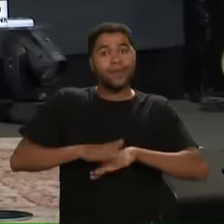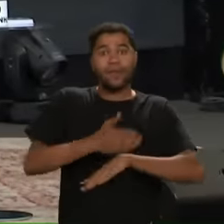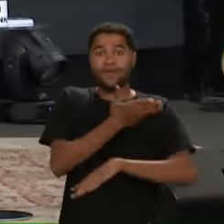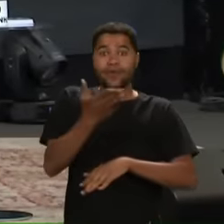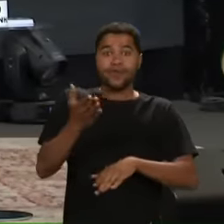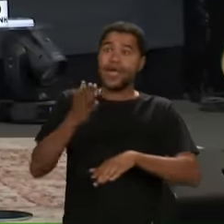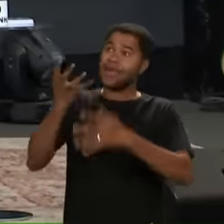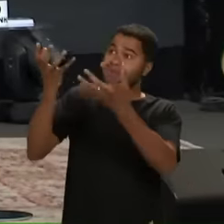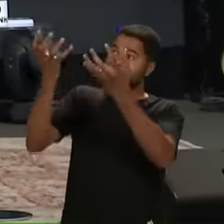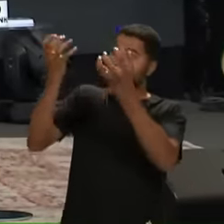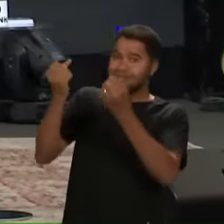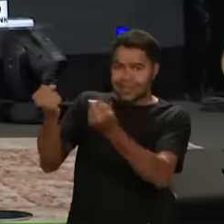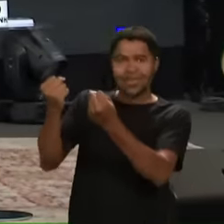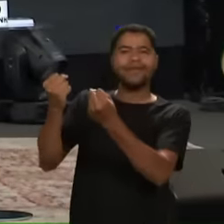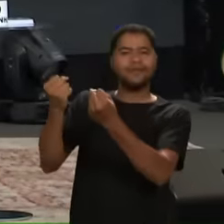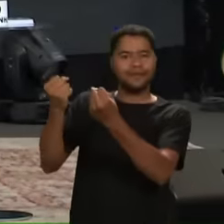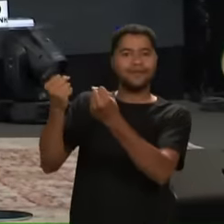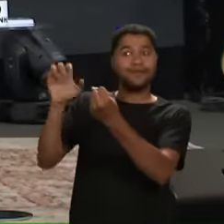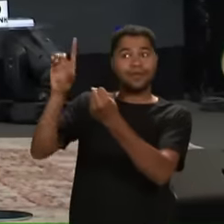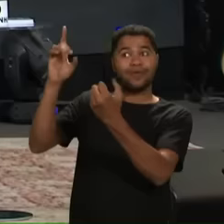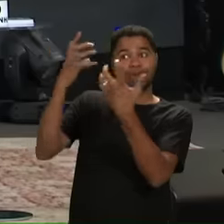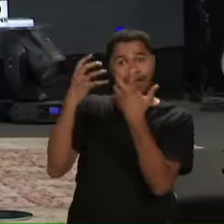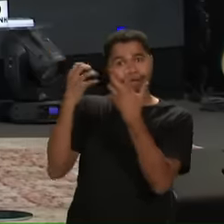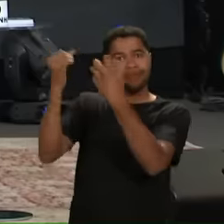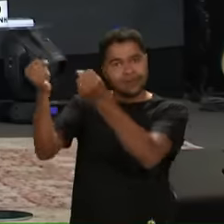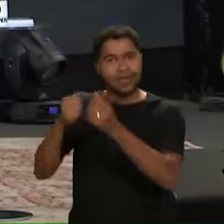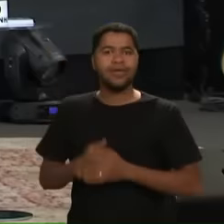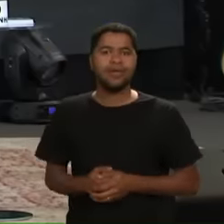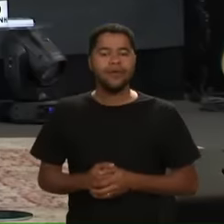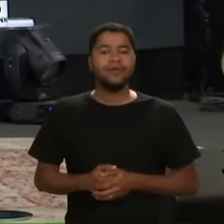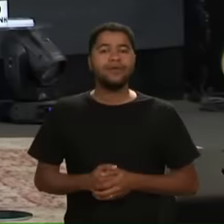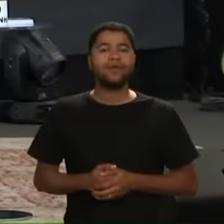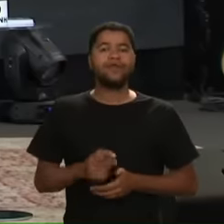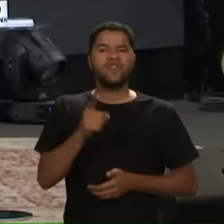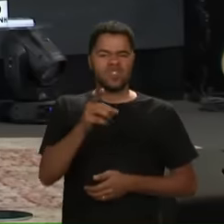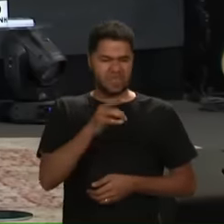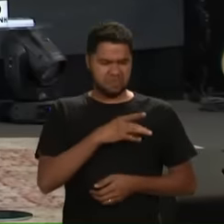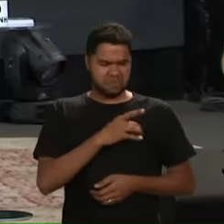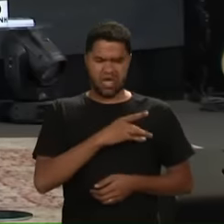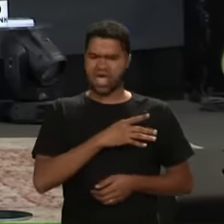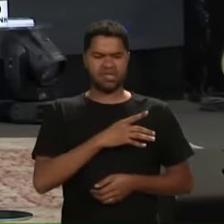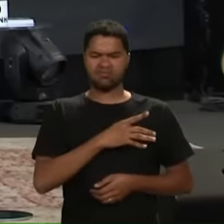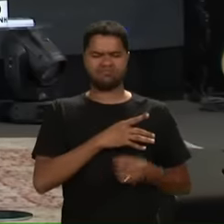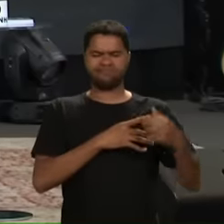aceito Por ele Você Tem que trocar O medo